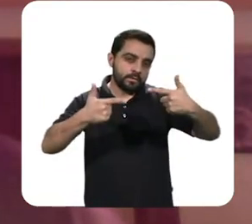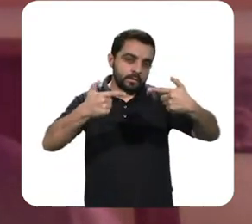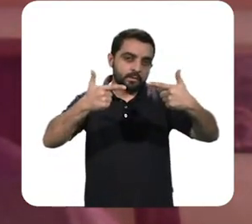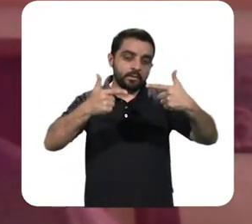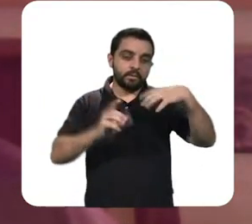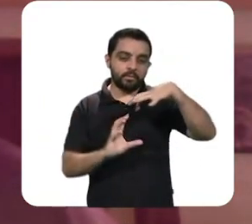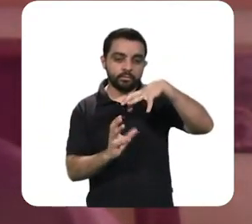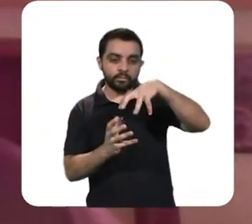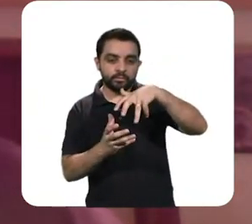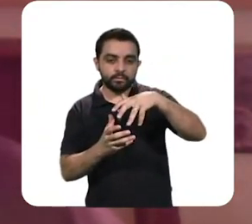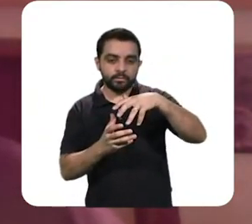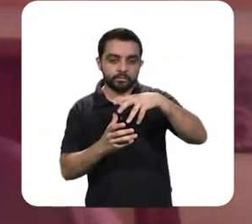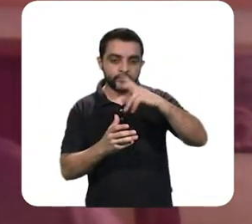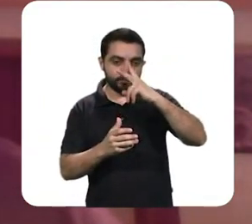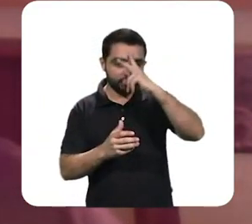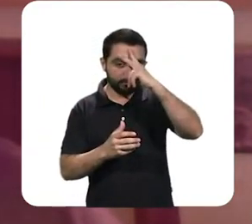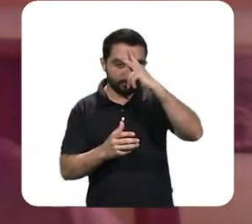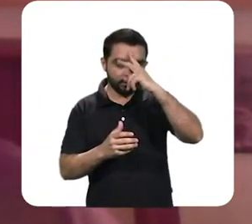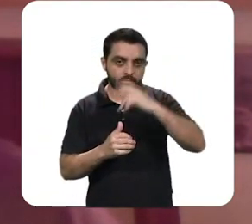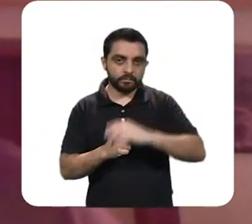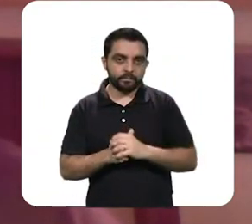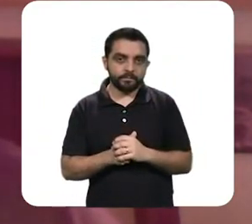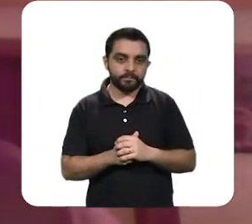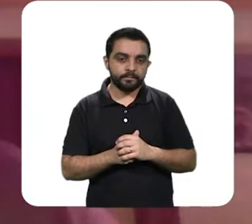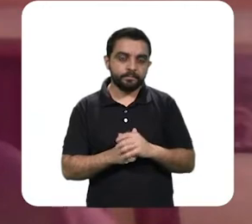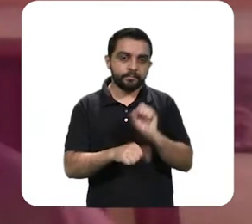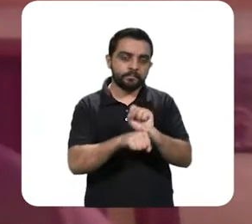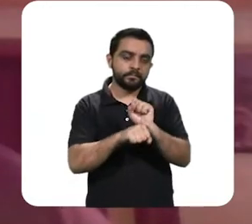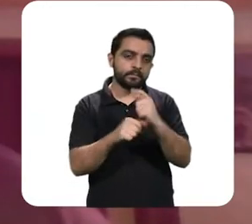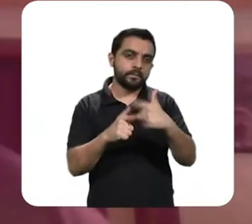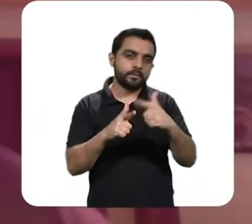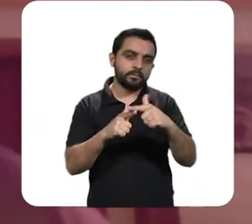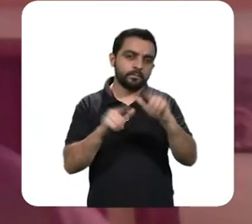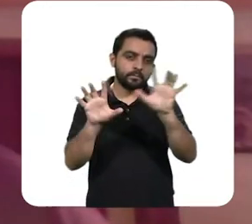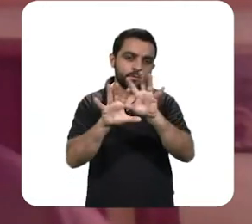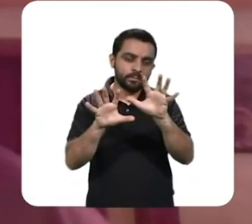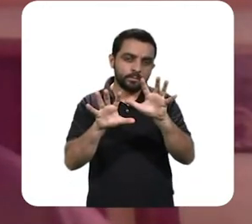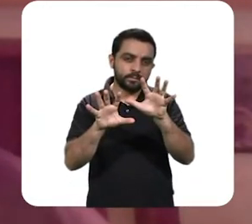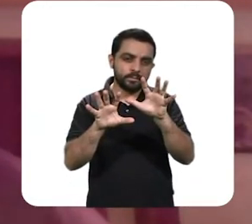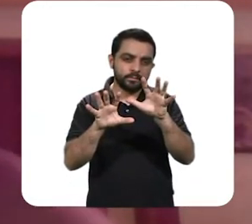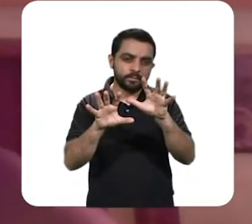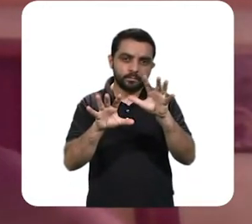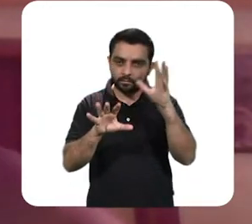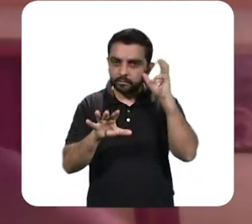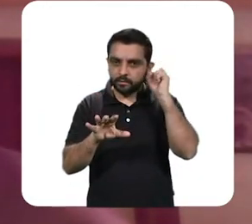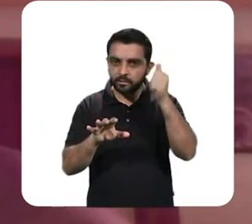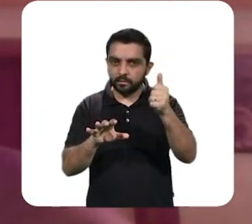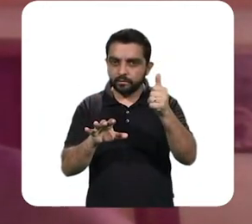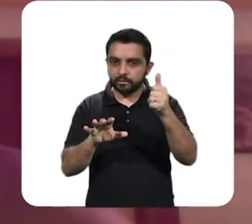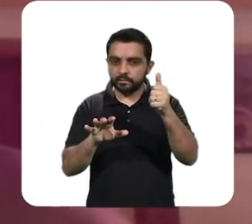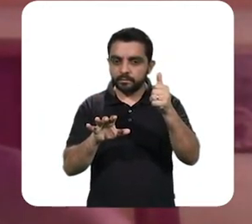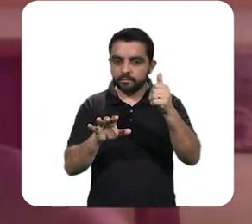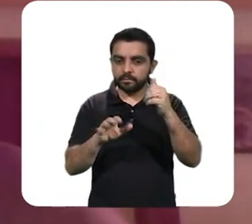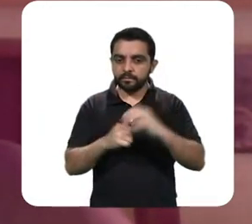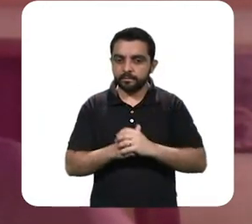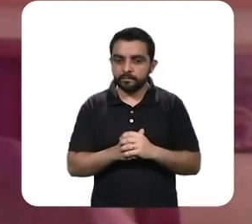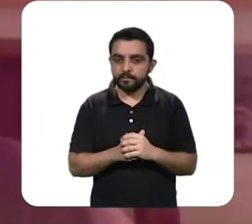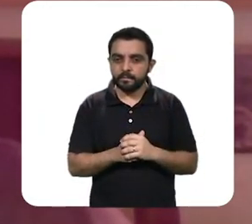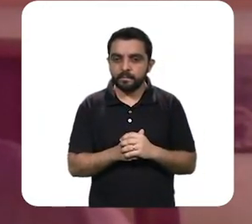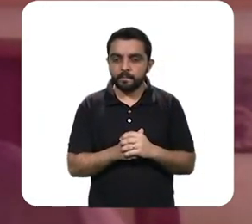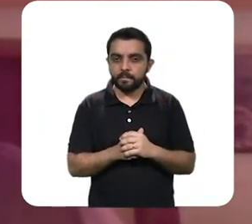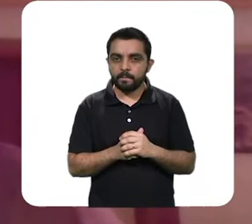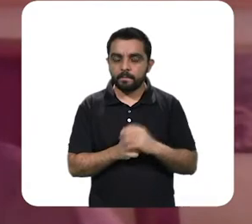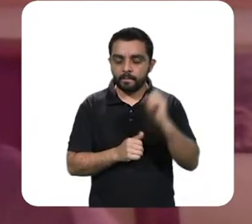bastante tempo... Opa! Sumiu alguém aqui. Vocês estão me ouvindo aí? Faça um sinal positivo, por favor.